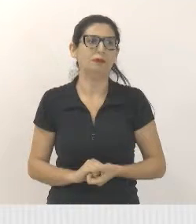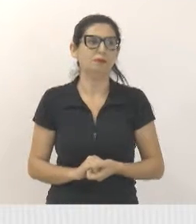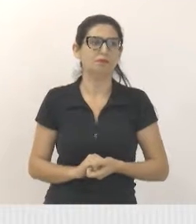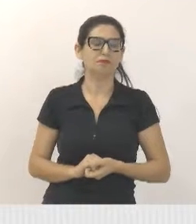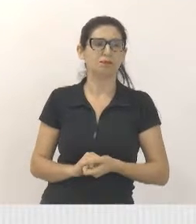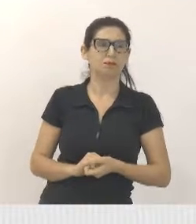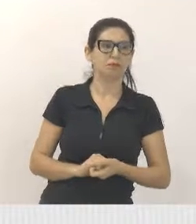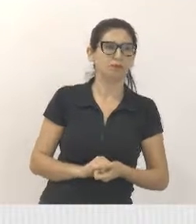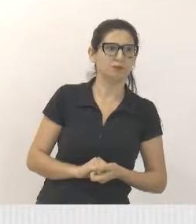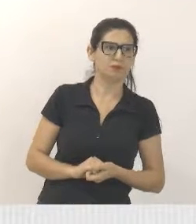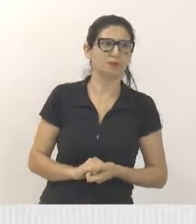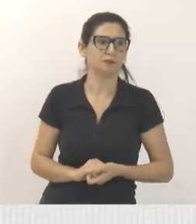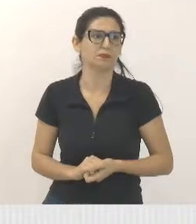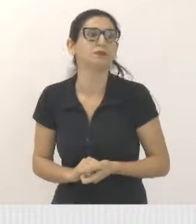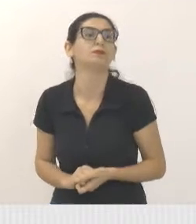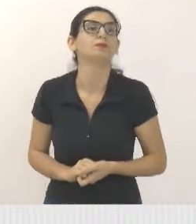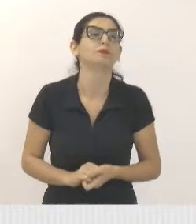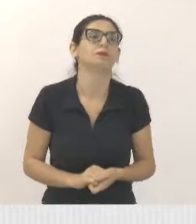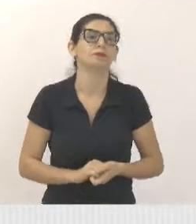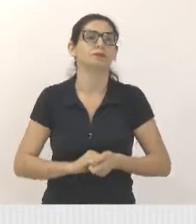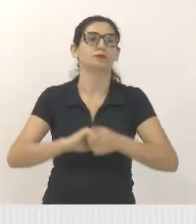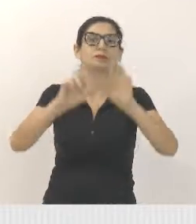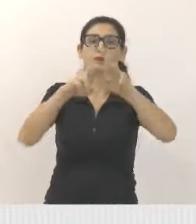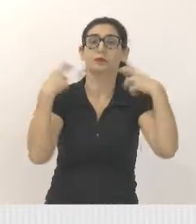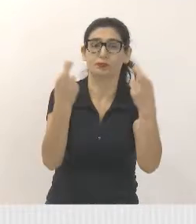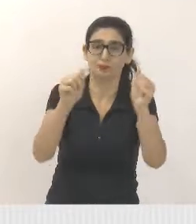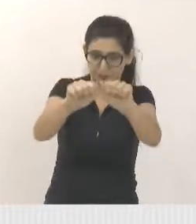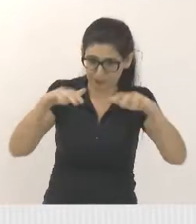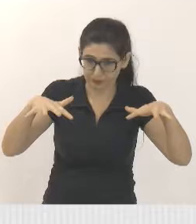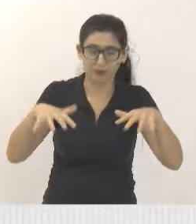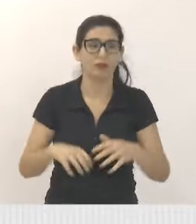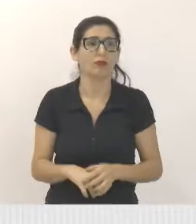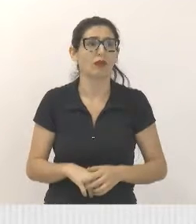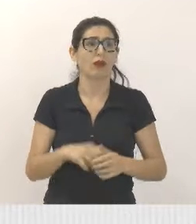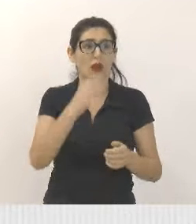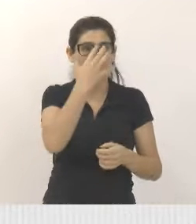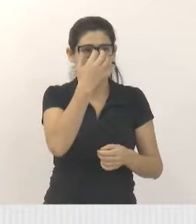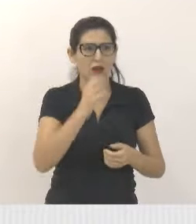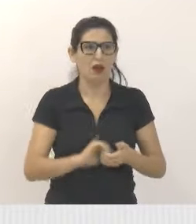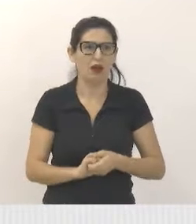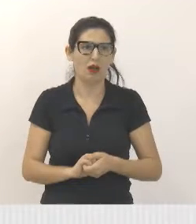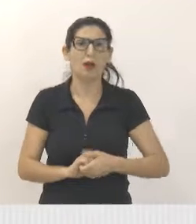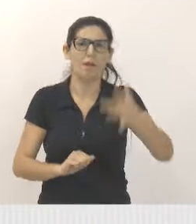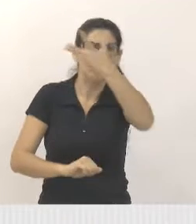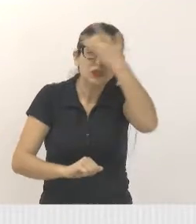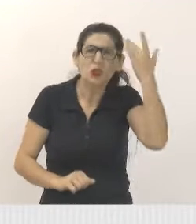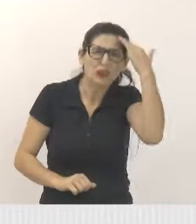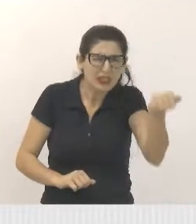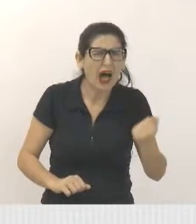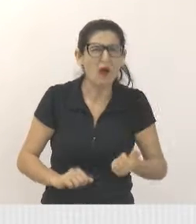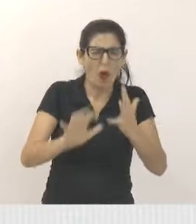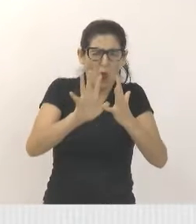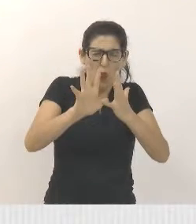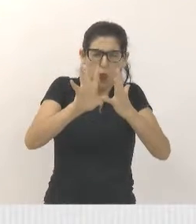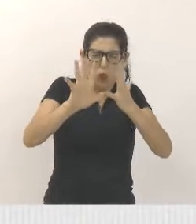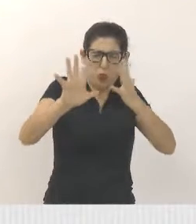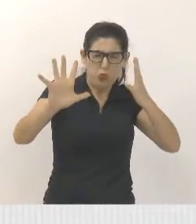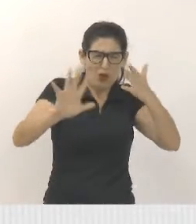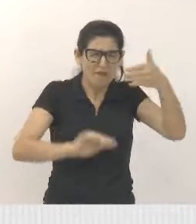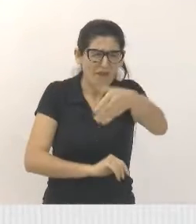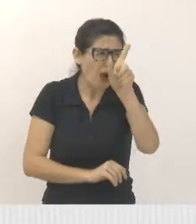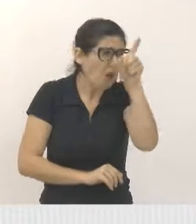Combinou realmente na audiência. Nós vimos, o usuário sabe o que ele sofre o dia a dia e é o nosso papel